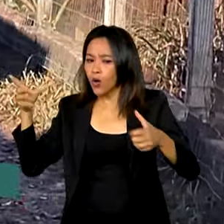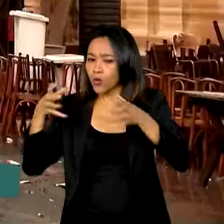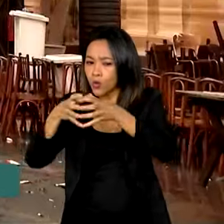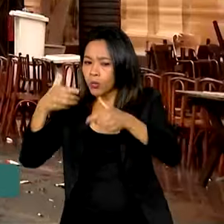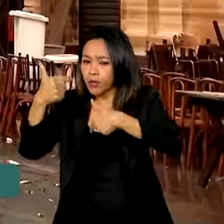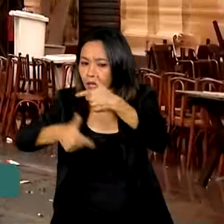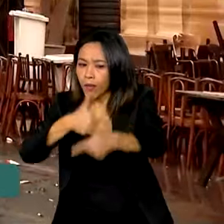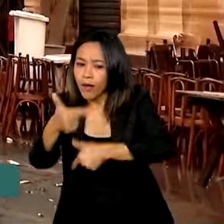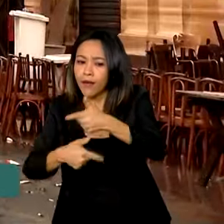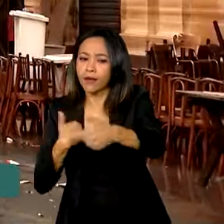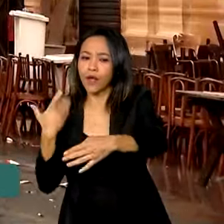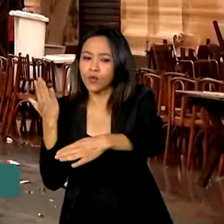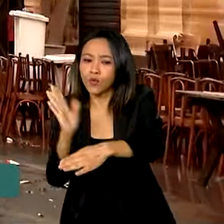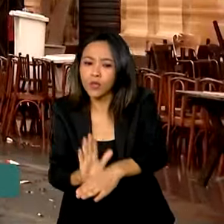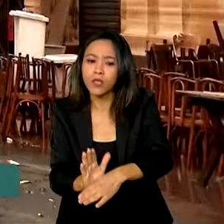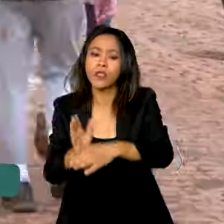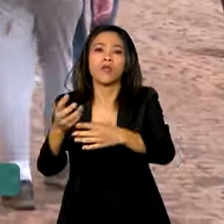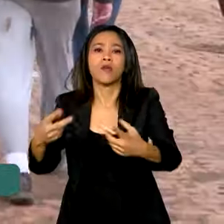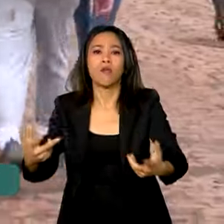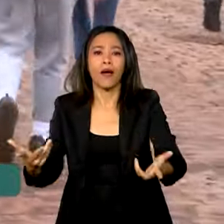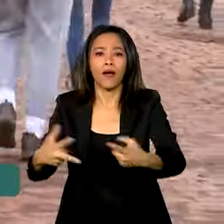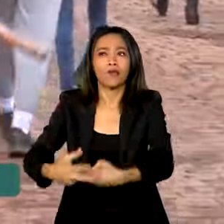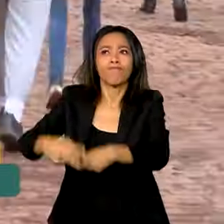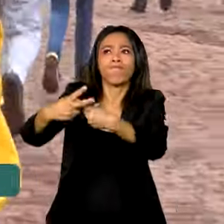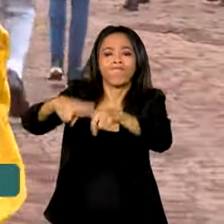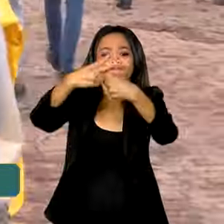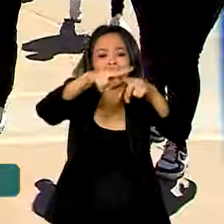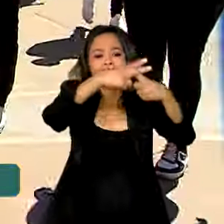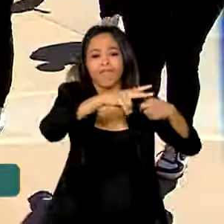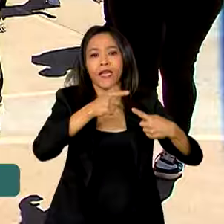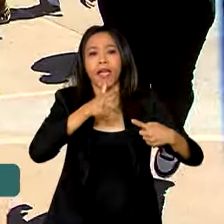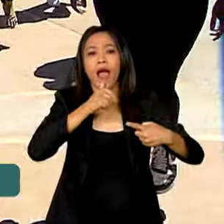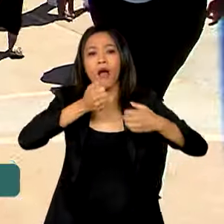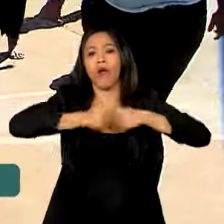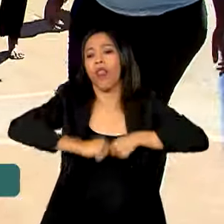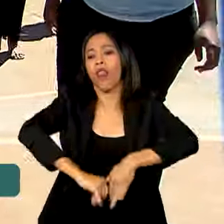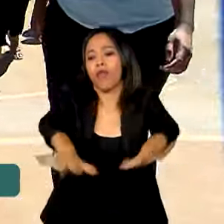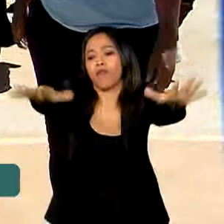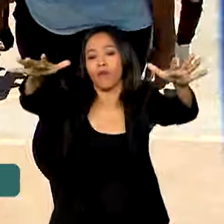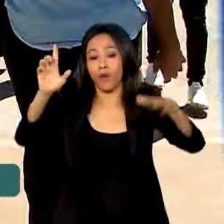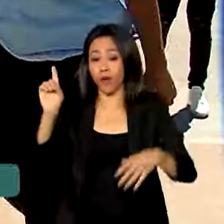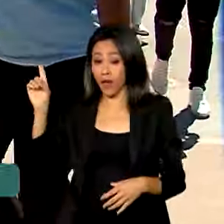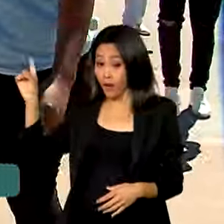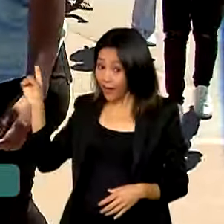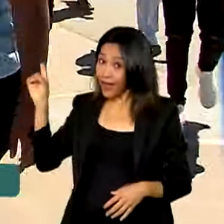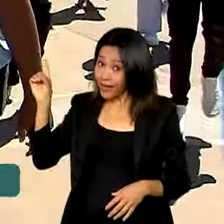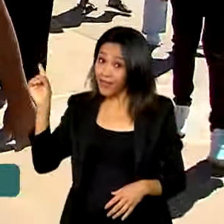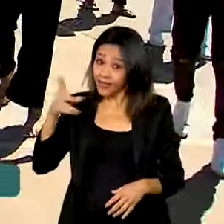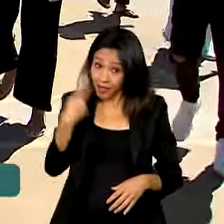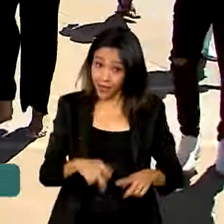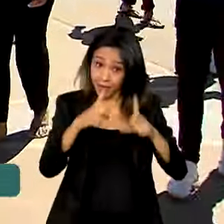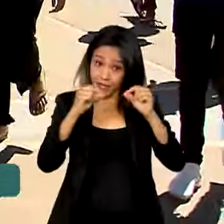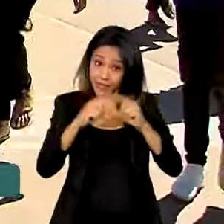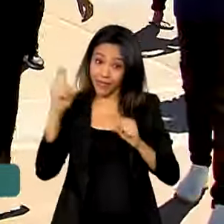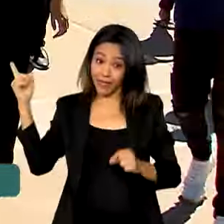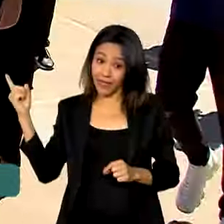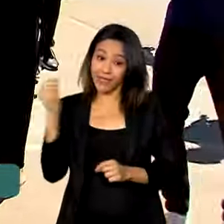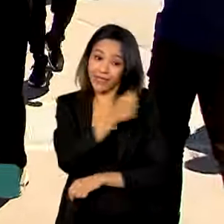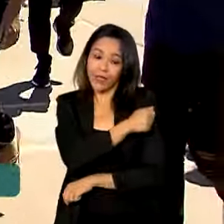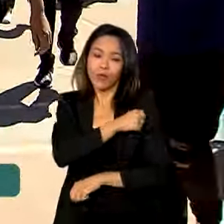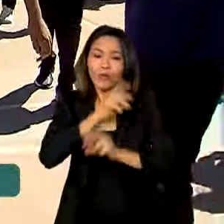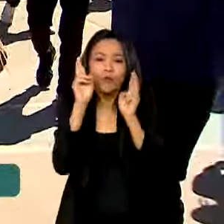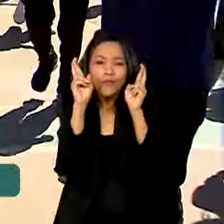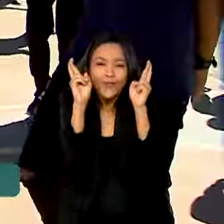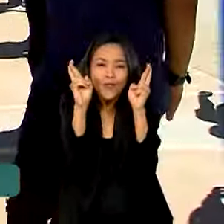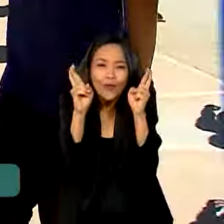sul se une para reconstruir o que a água levou no estado, a turma de estudantes aqui do Planalto Central torce para